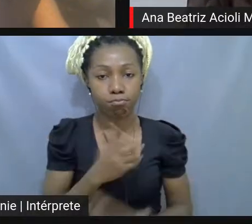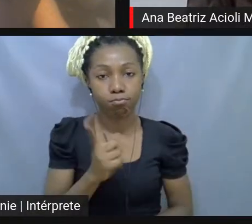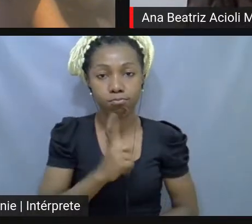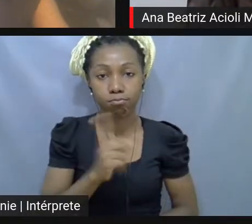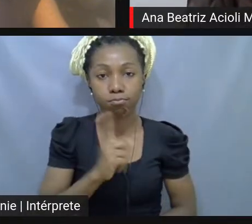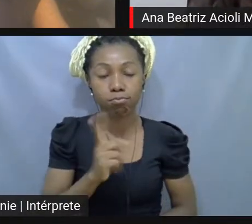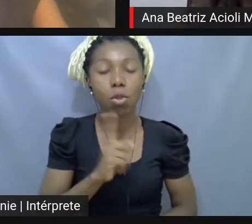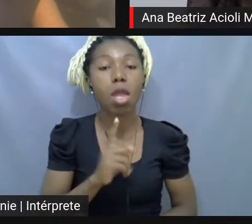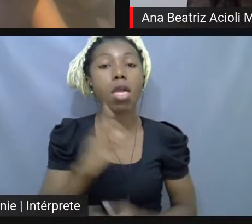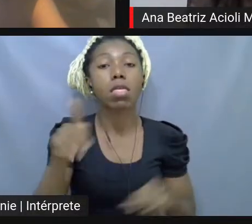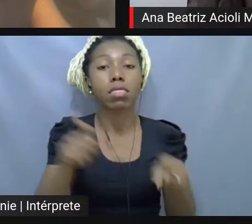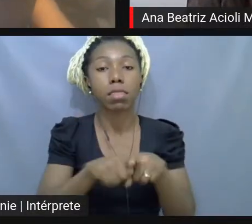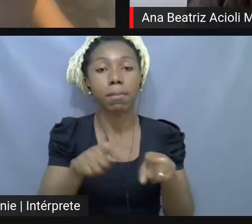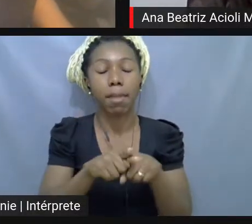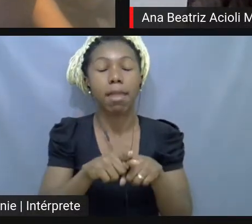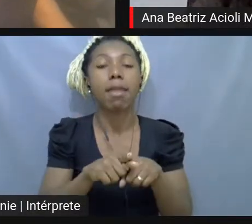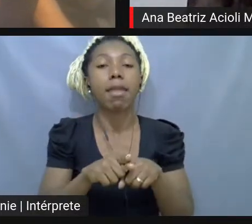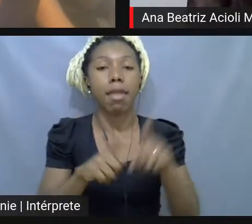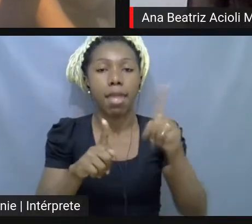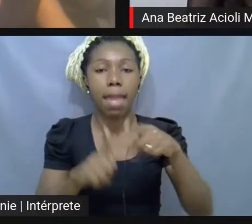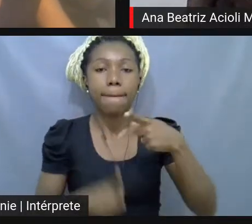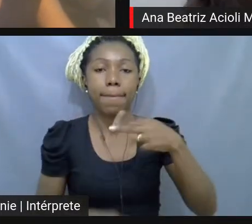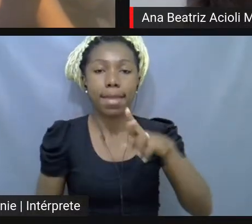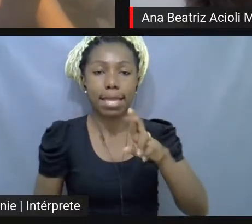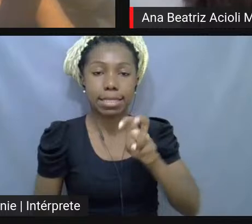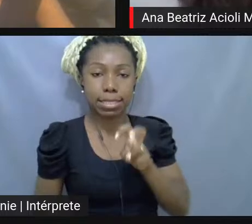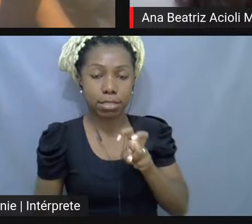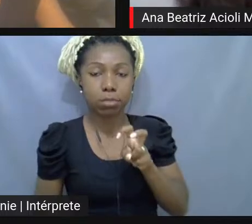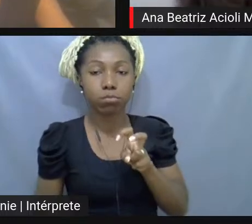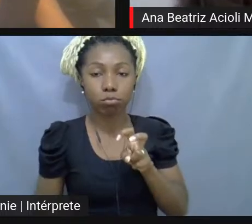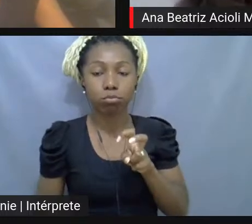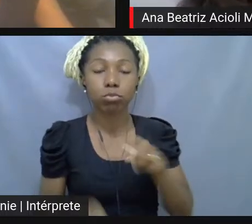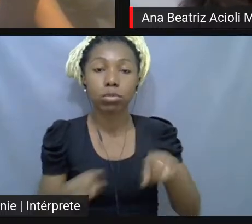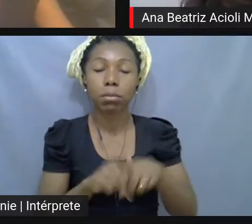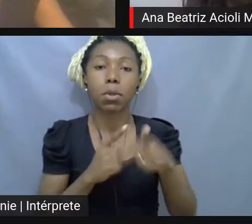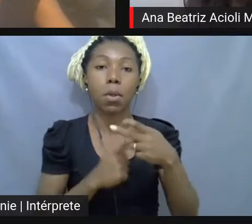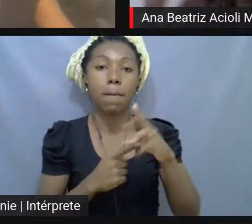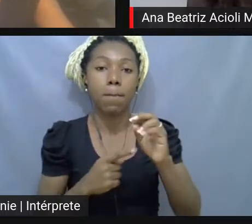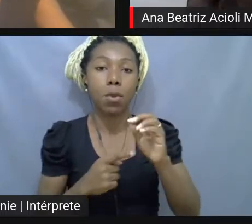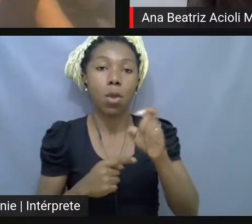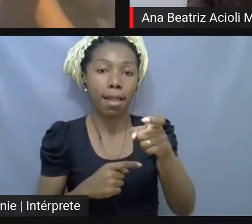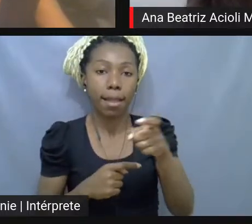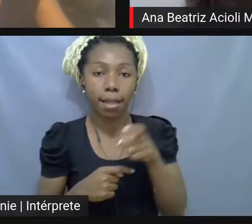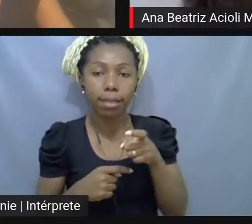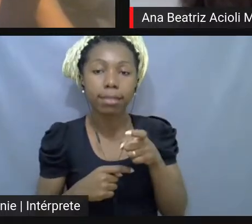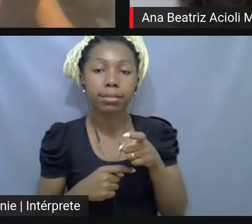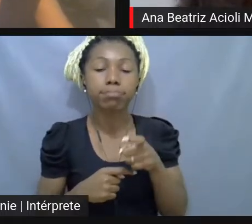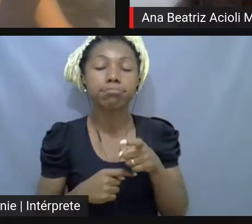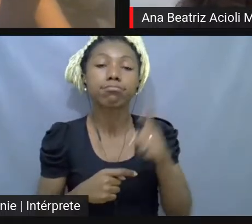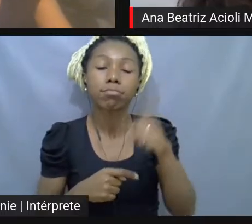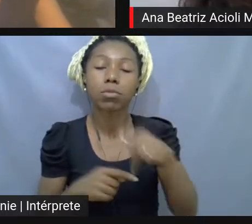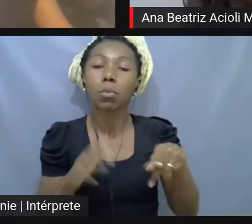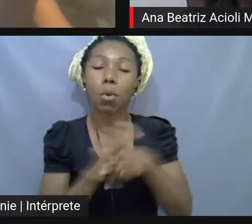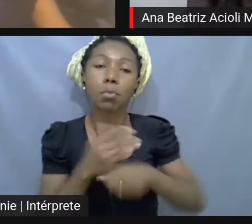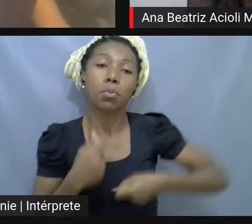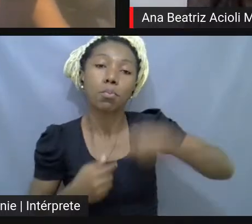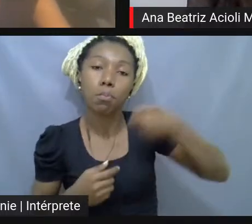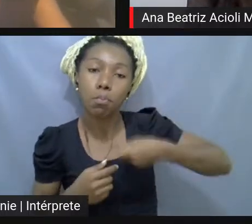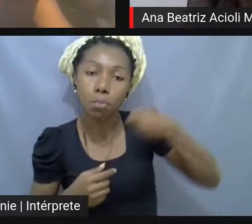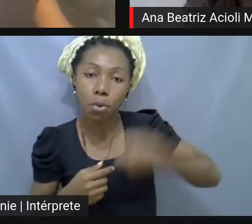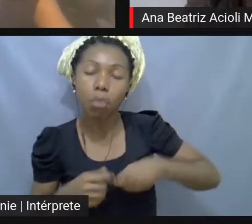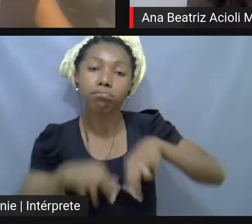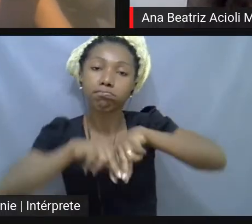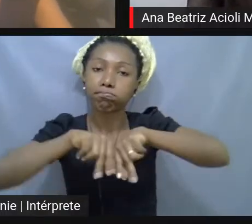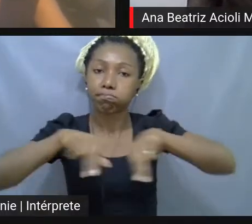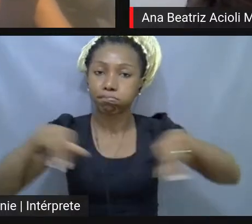extensão da UTRJ a PR5 e o Profaex pelo acolhimento das bolsas das nossas bolsistas e tudo